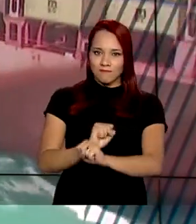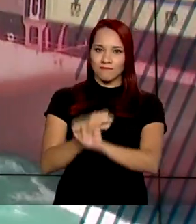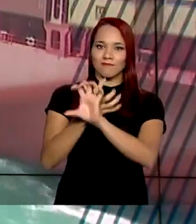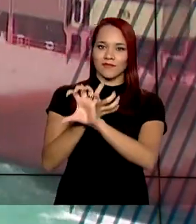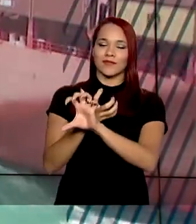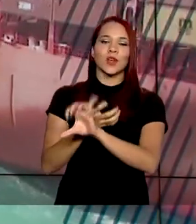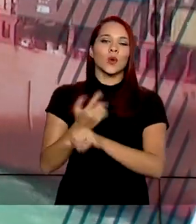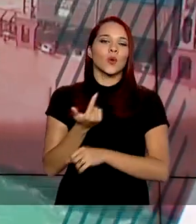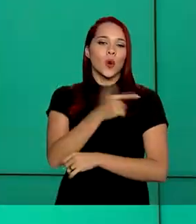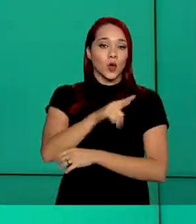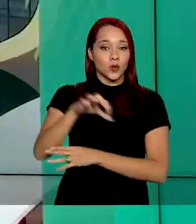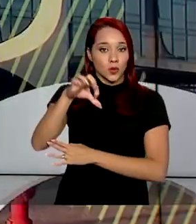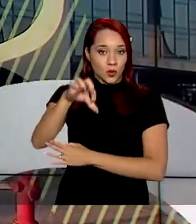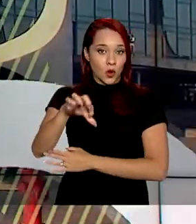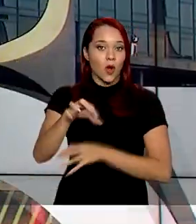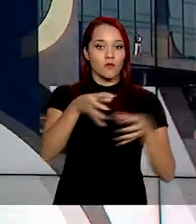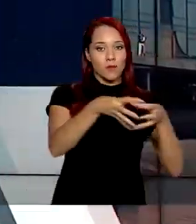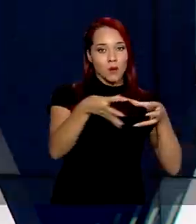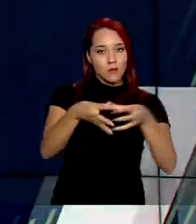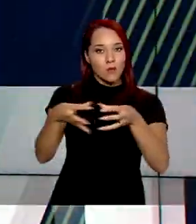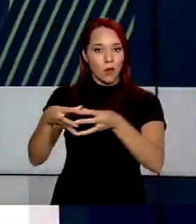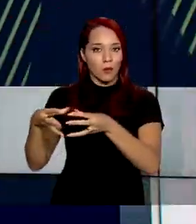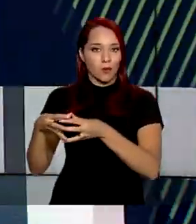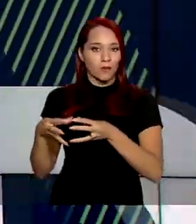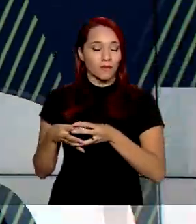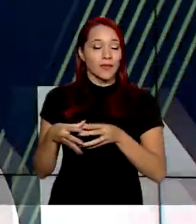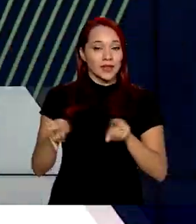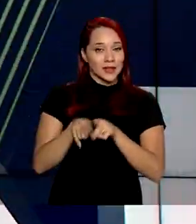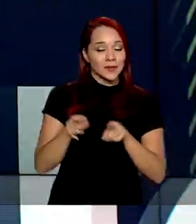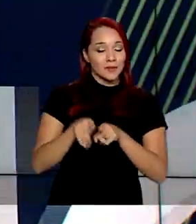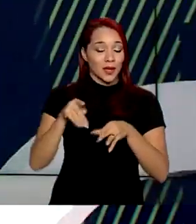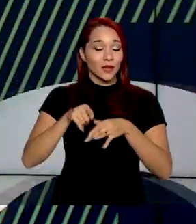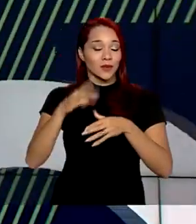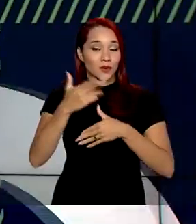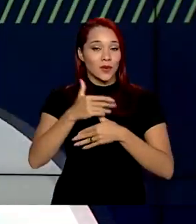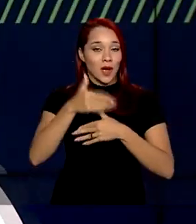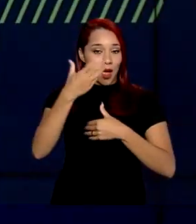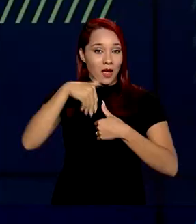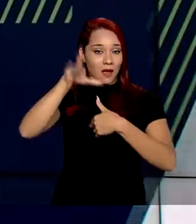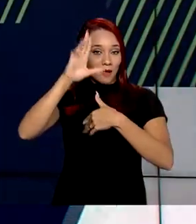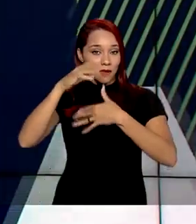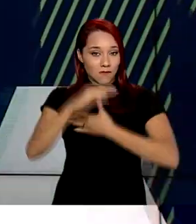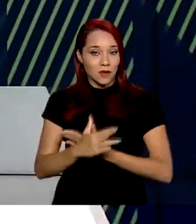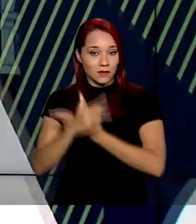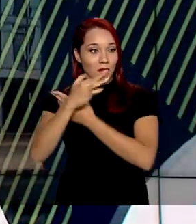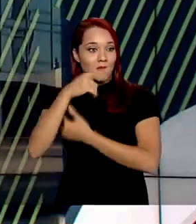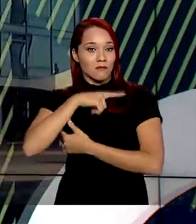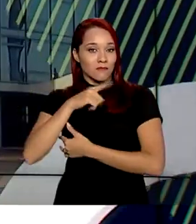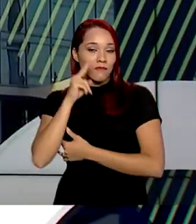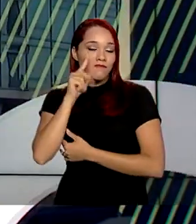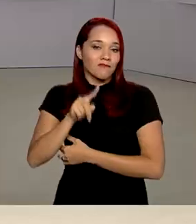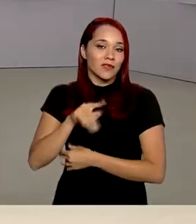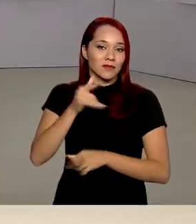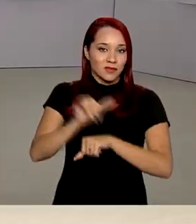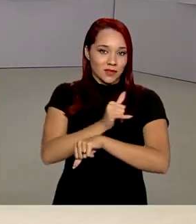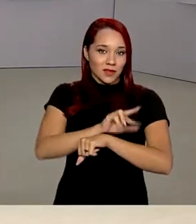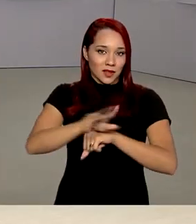com os outros nove comandos conjuntos e do Comando Aeroespacial para acompanhar de perto as ações.